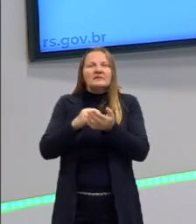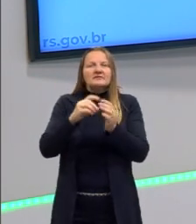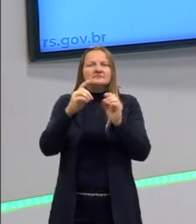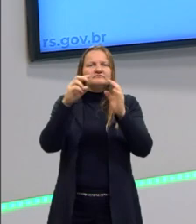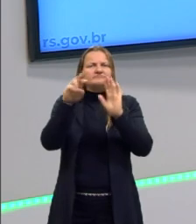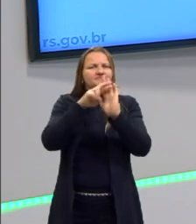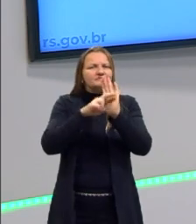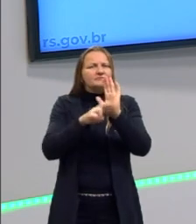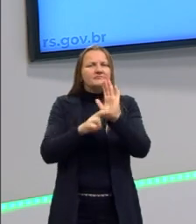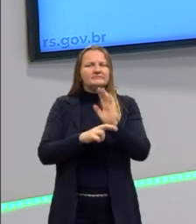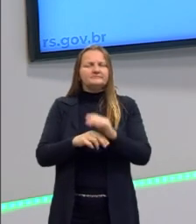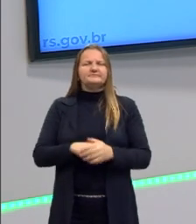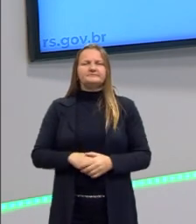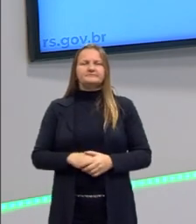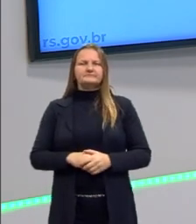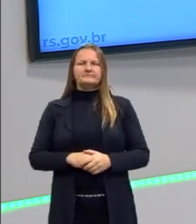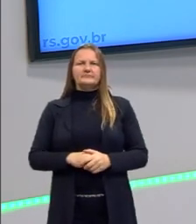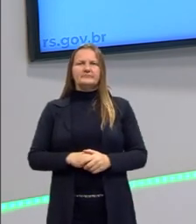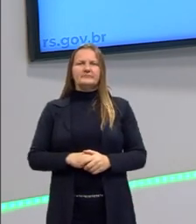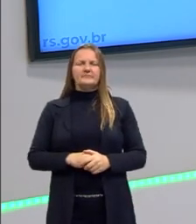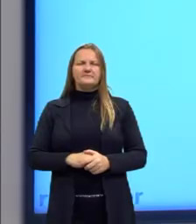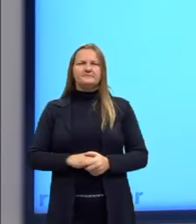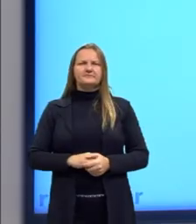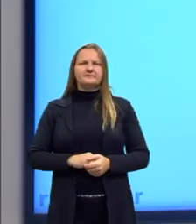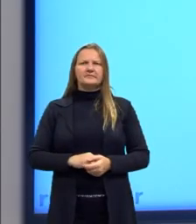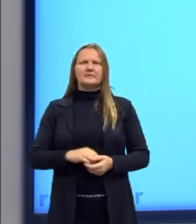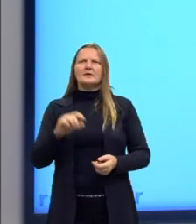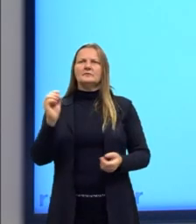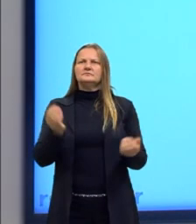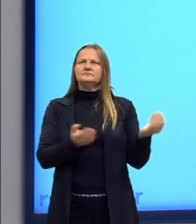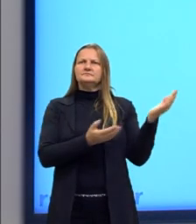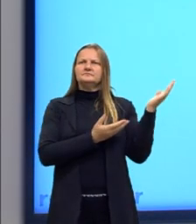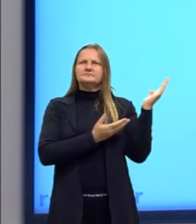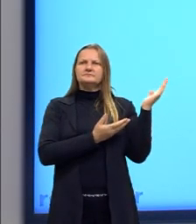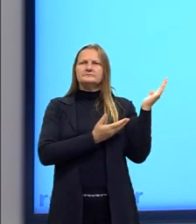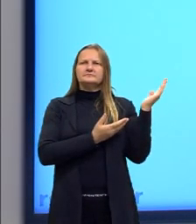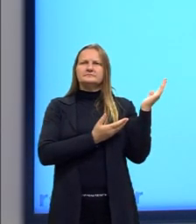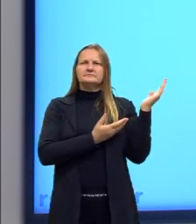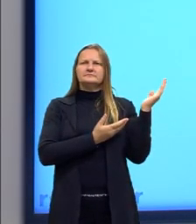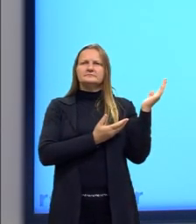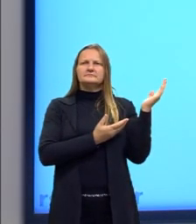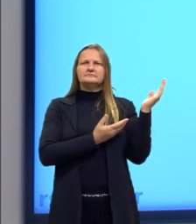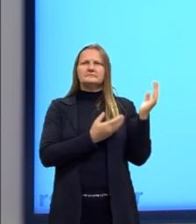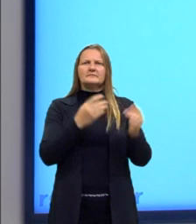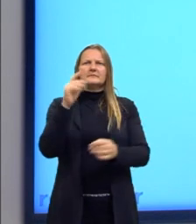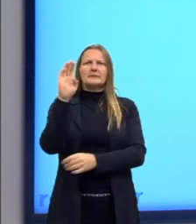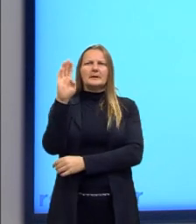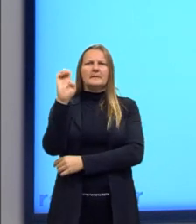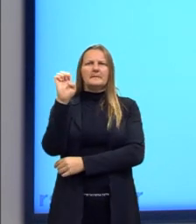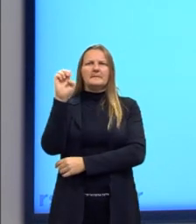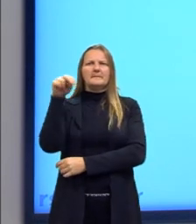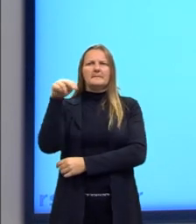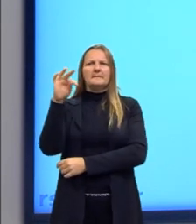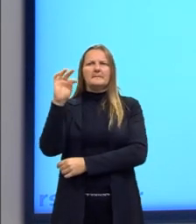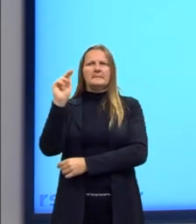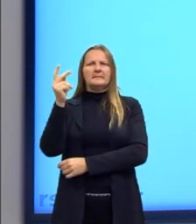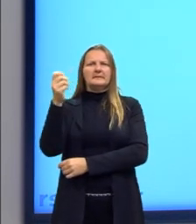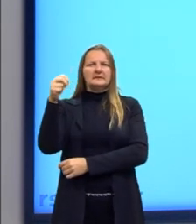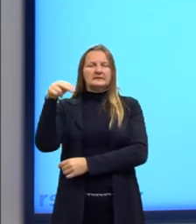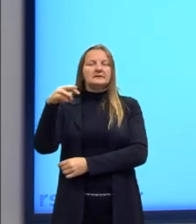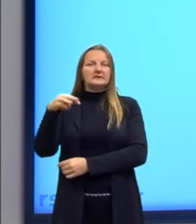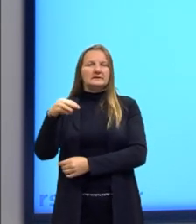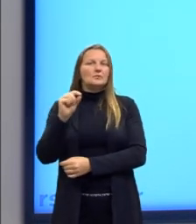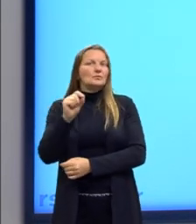preciso disciplinar as pessoas. Olha só, tem esse camarada aqui, o Jeremy Benton, que nós já falamos sobre ele em algumas